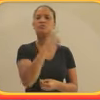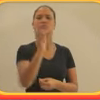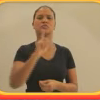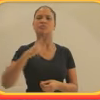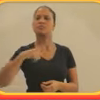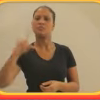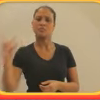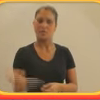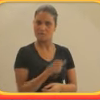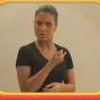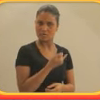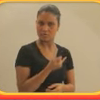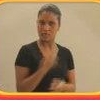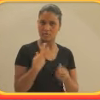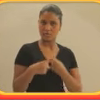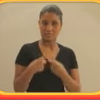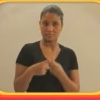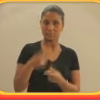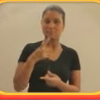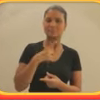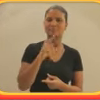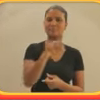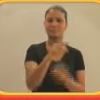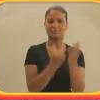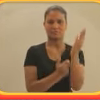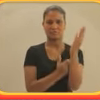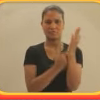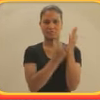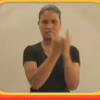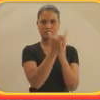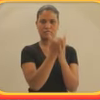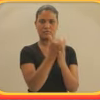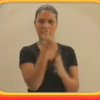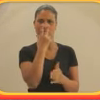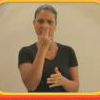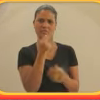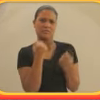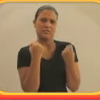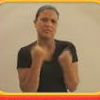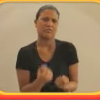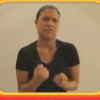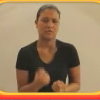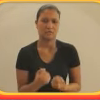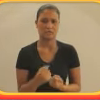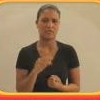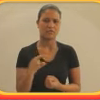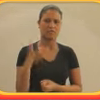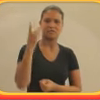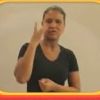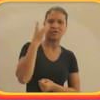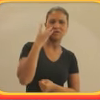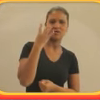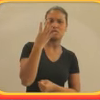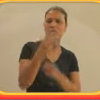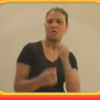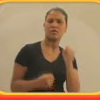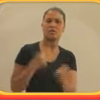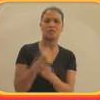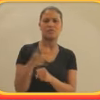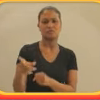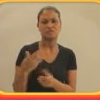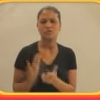voltar para a sua casa sabendo que você não conseguiu uma oportunidade porque não havia um elevador é bastante pesado, né?